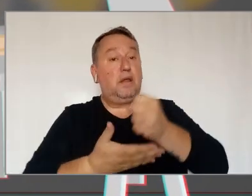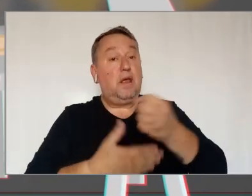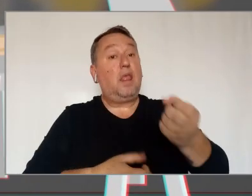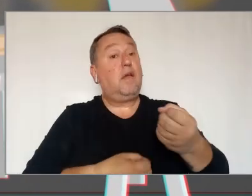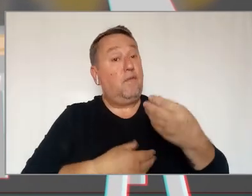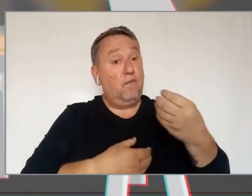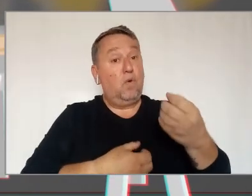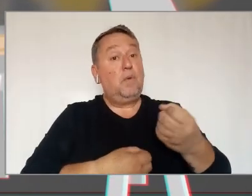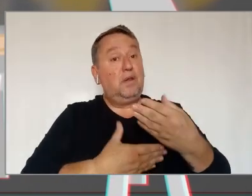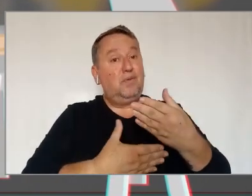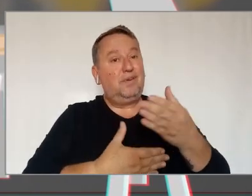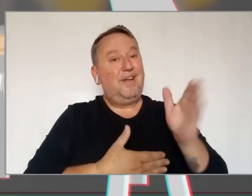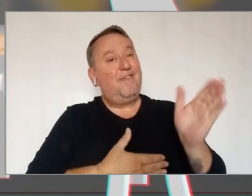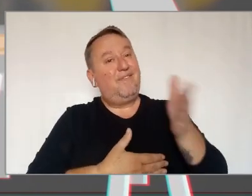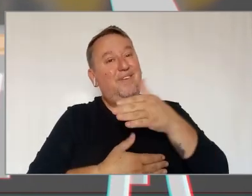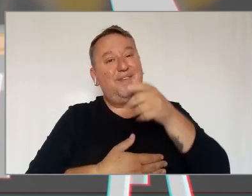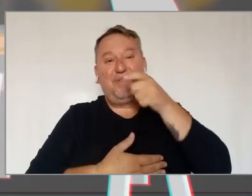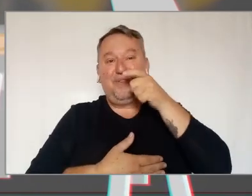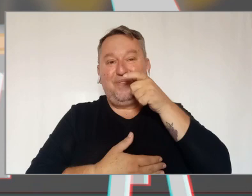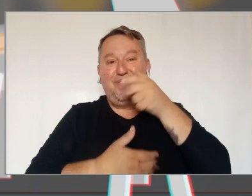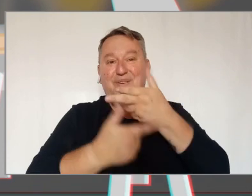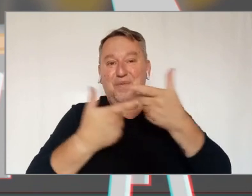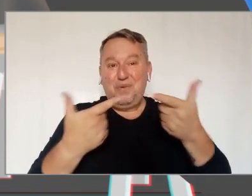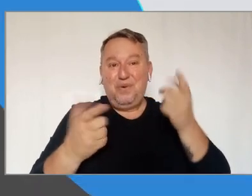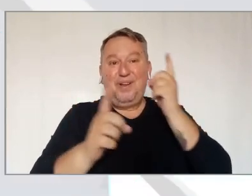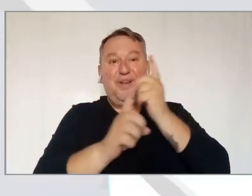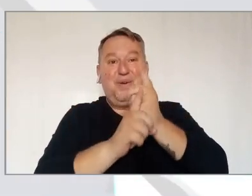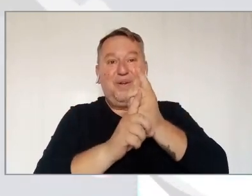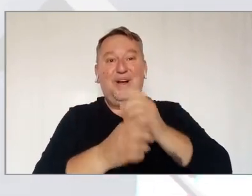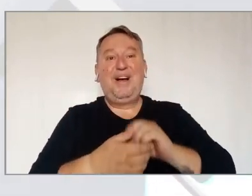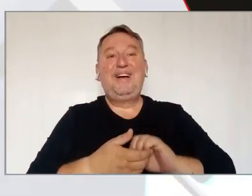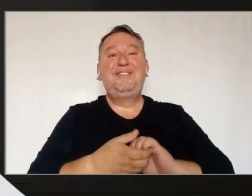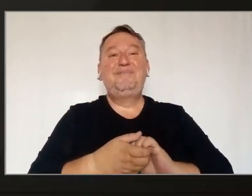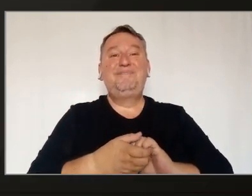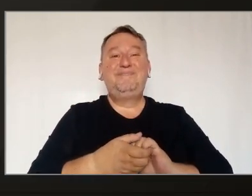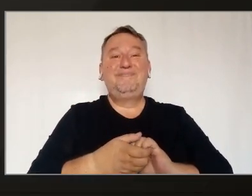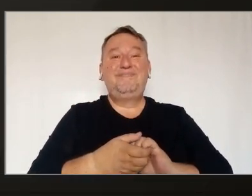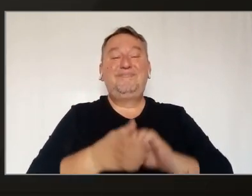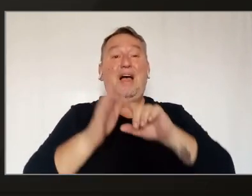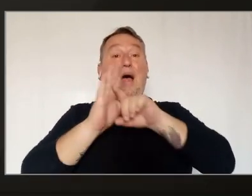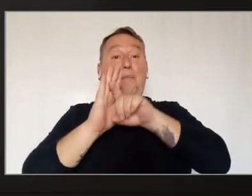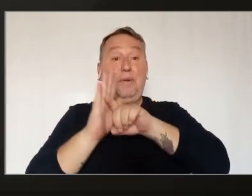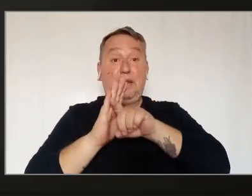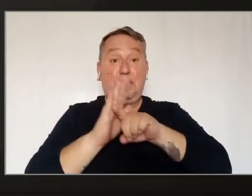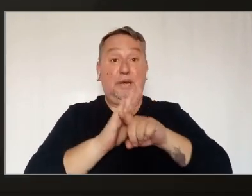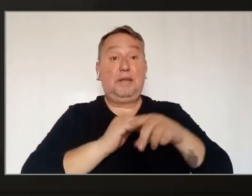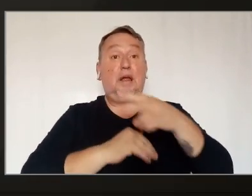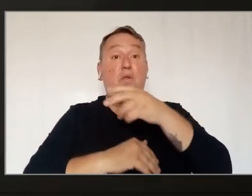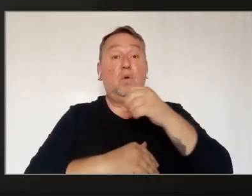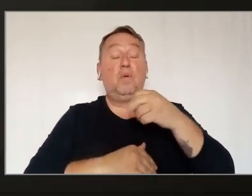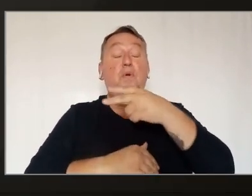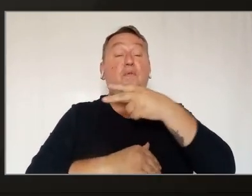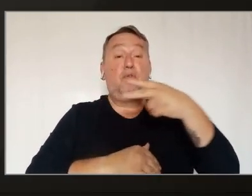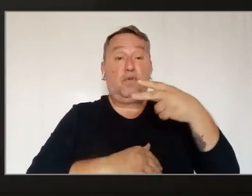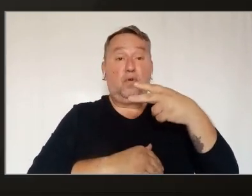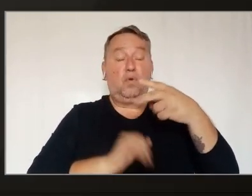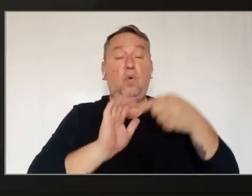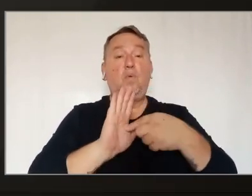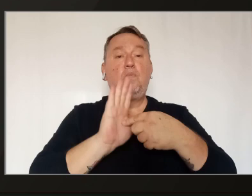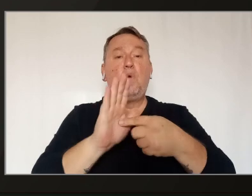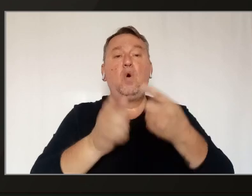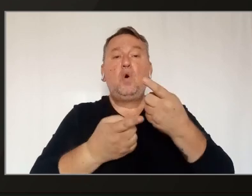dados. Vamos lá ver alguns dos nossos achados? A pesquisa de 2022 revela alguns